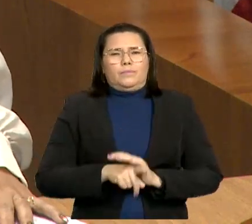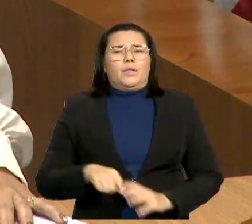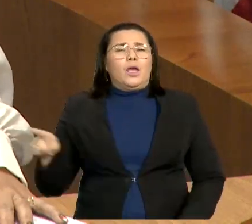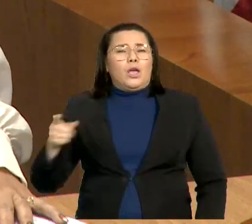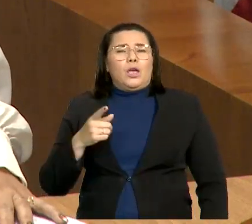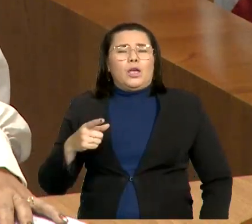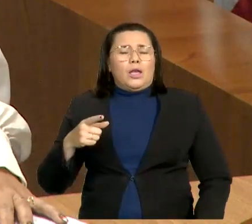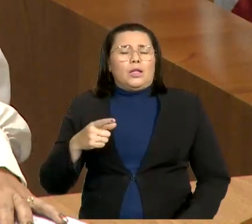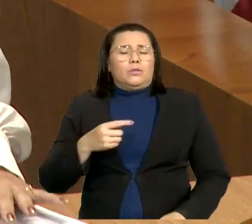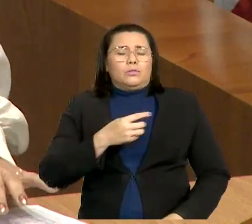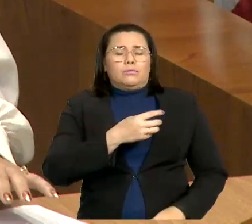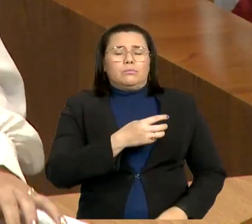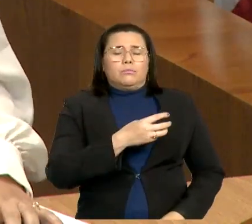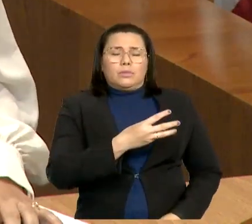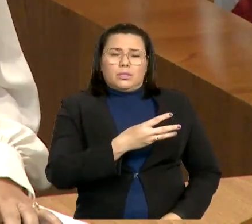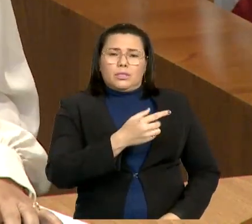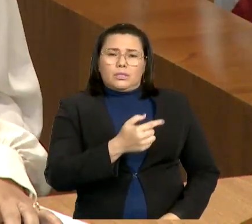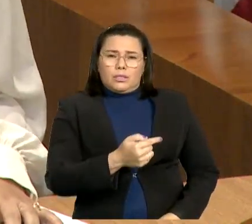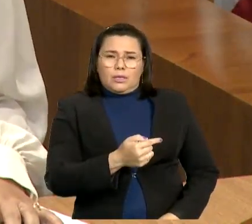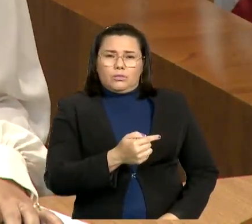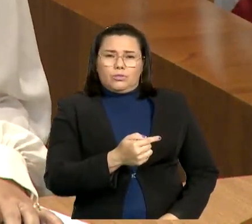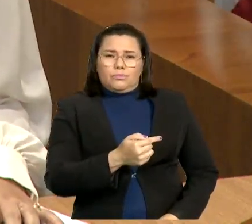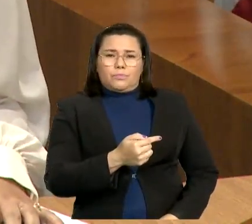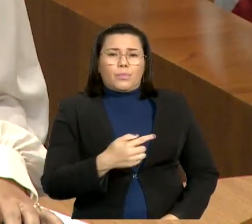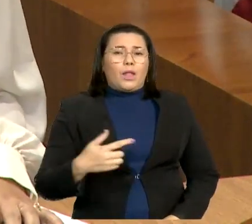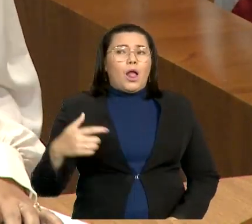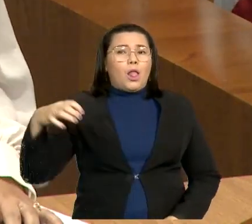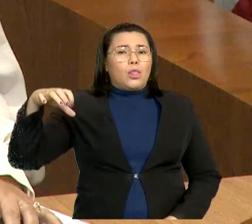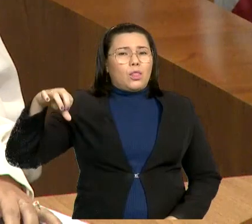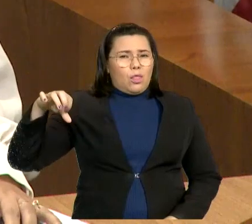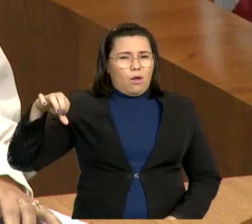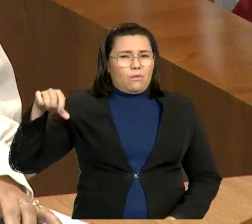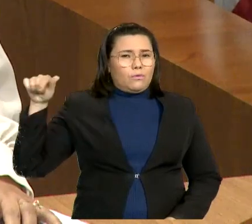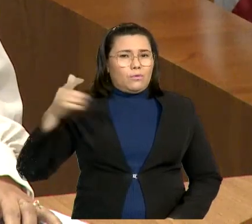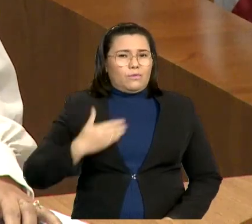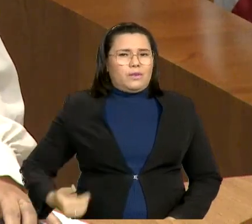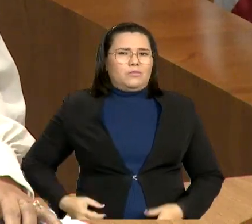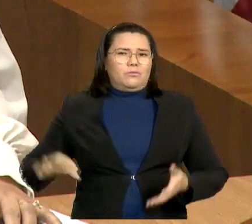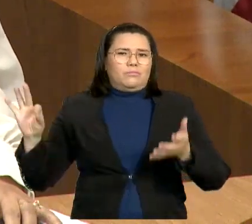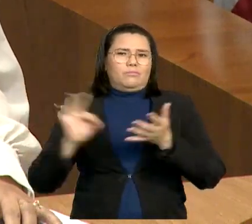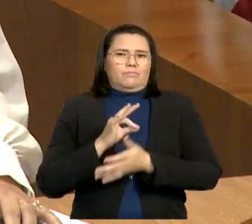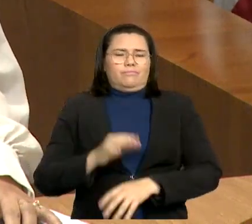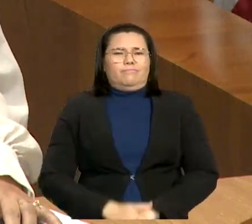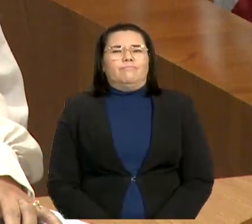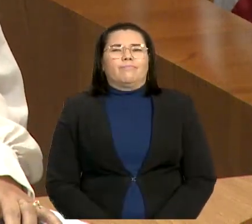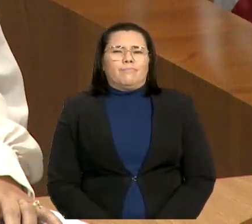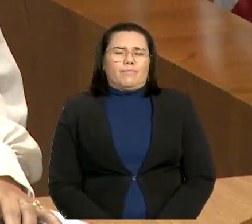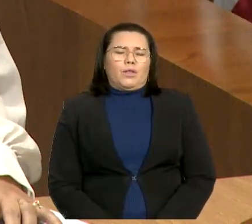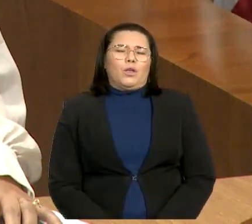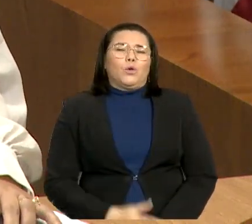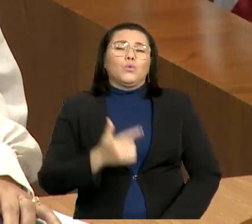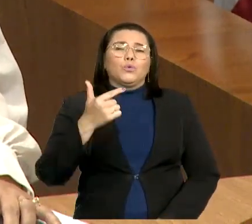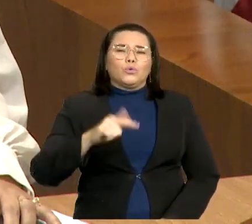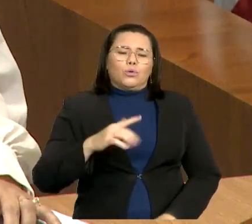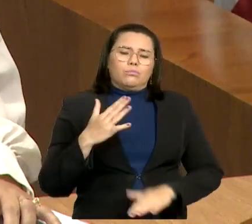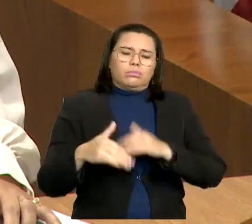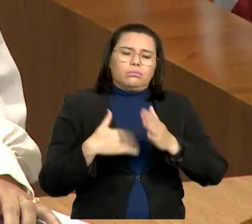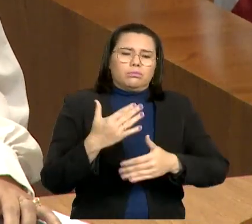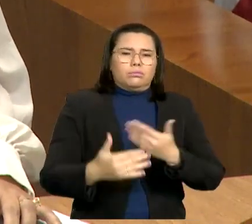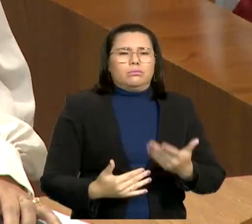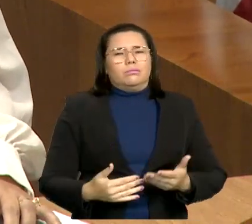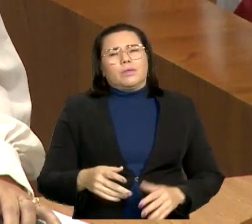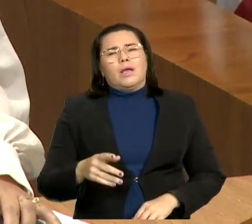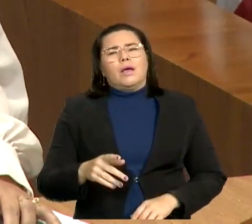governador, Carlos Brandão, e os demais seguem tramitando aqui na nossa casa. São leis voltadas para as